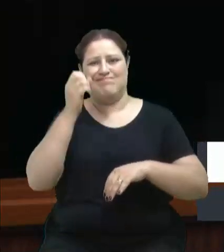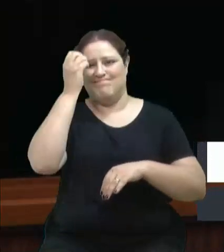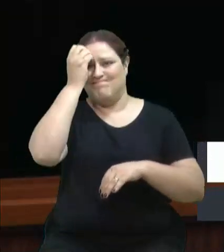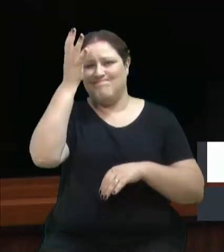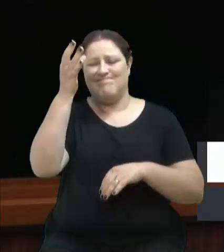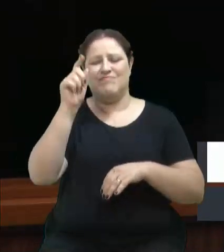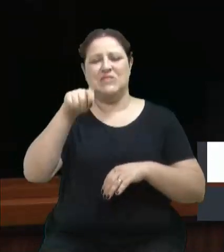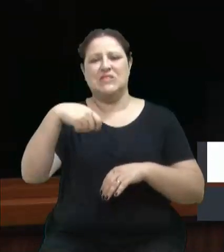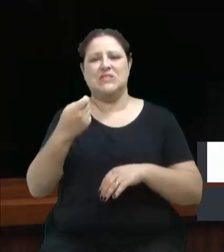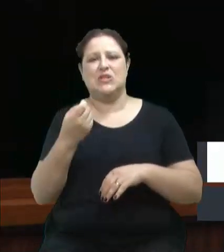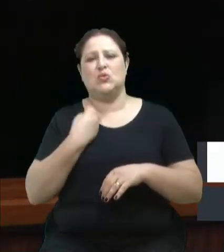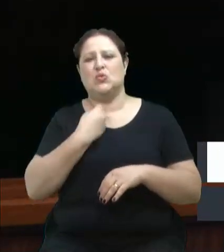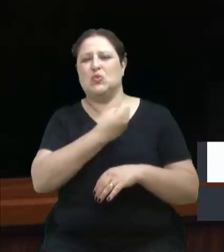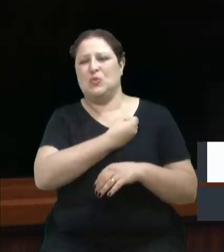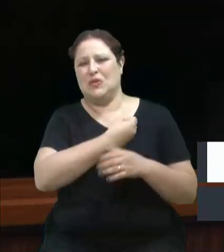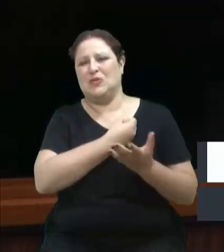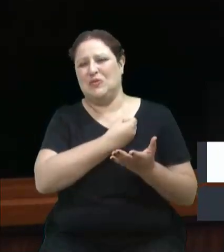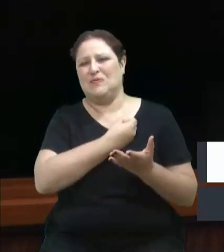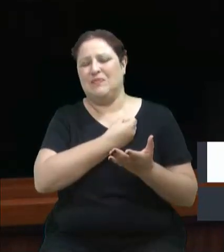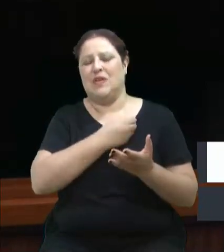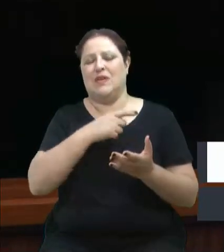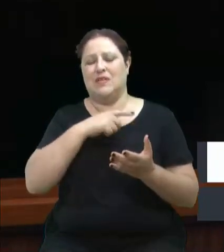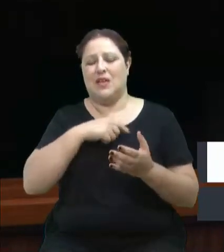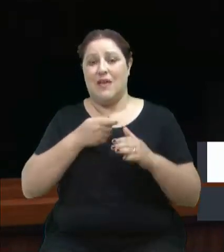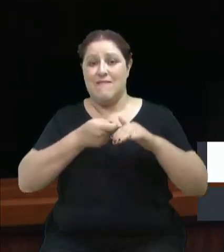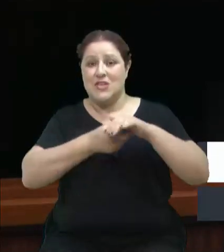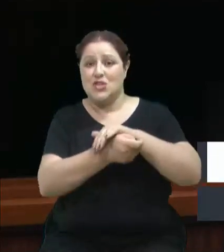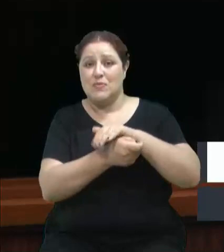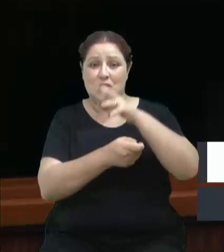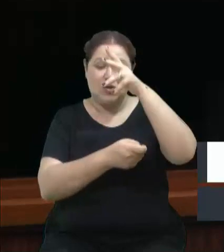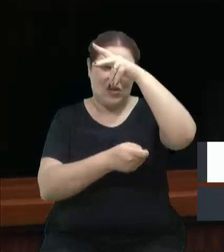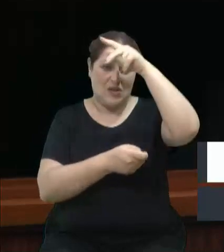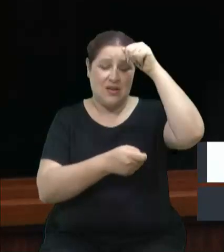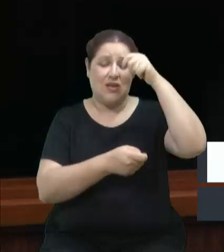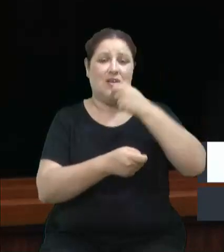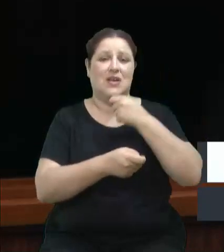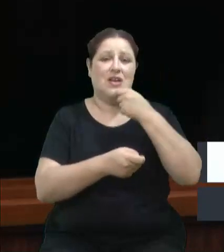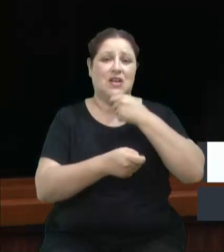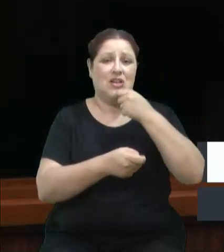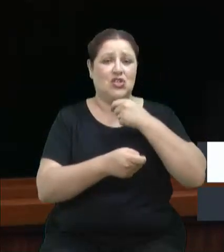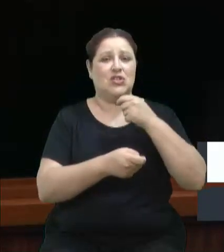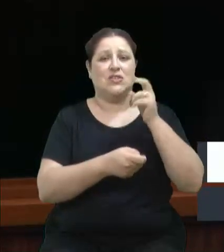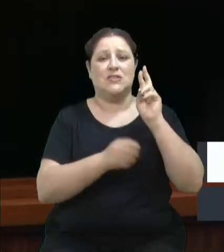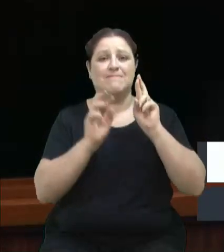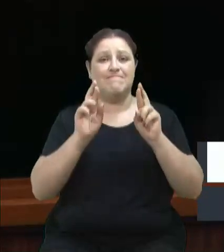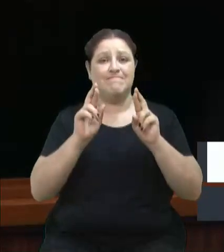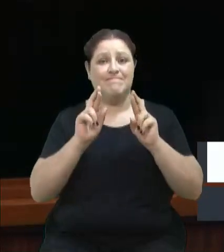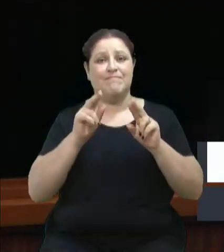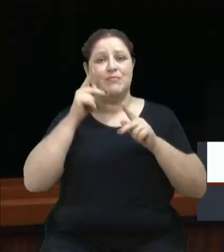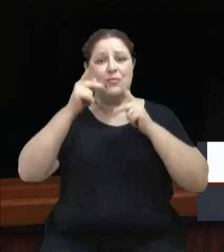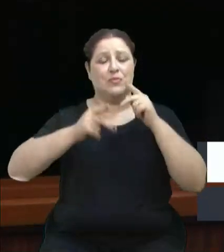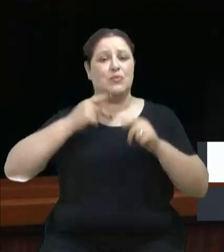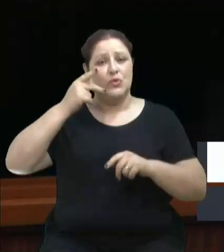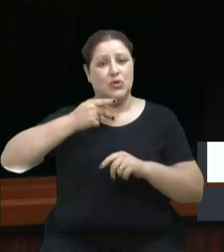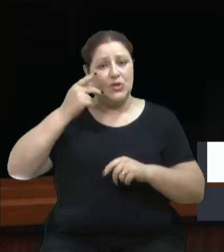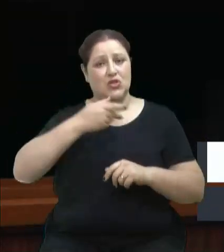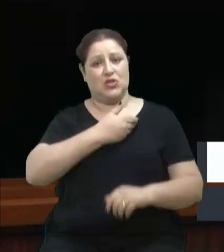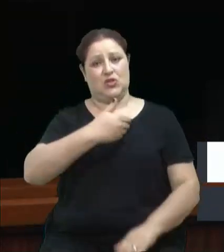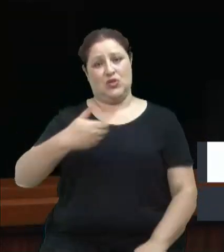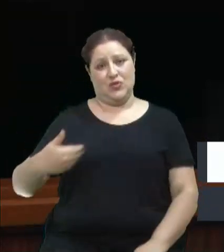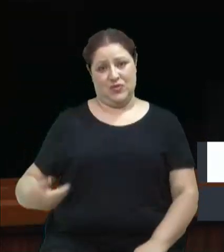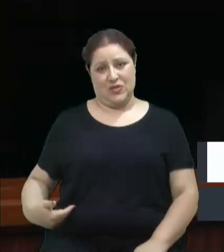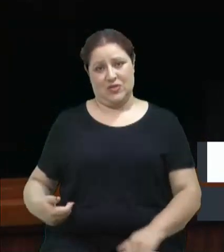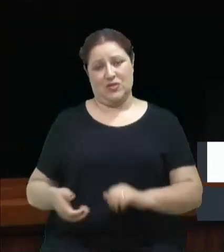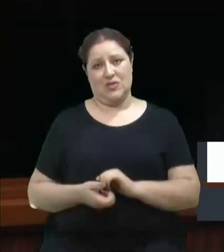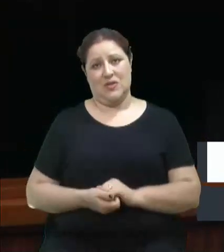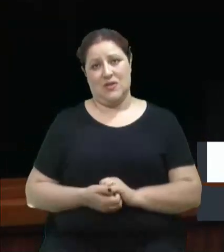o valor exato, o investimento que o município de Caxias estava prevendo para as políticas públicas, que